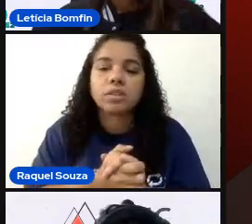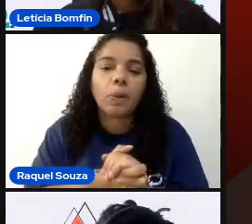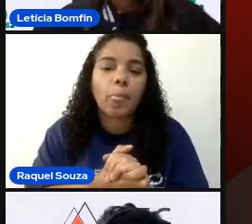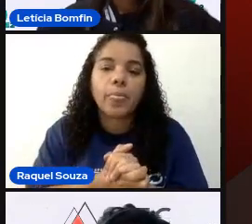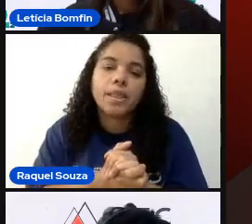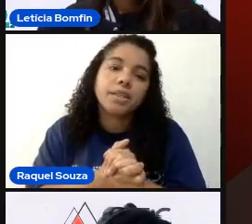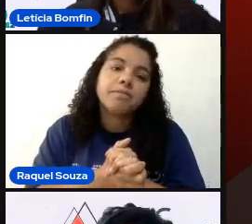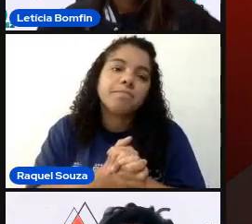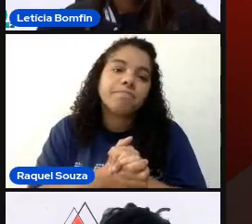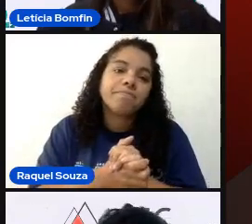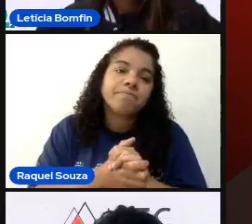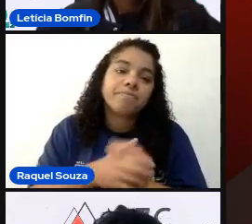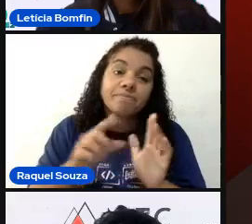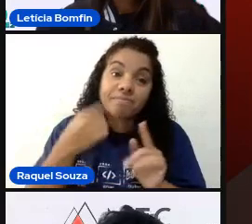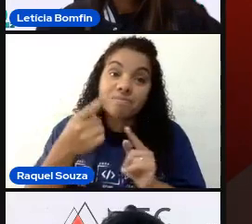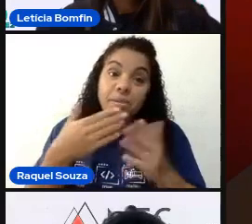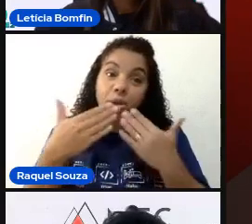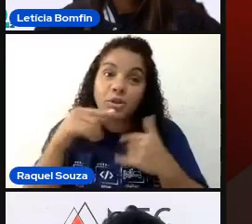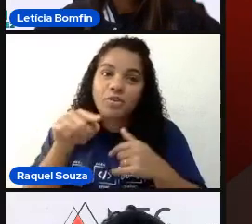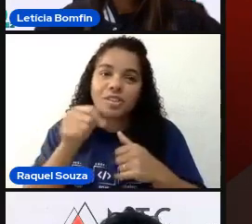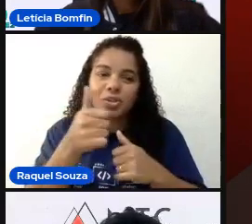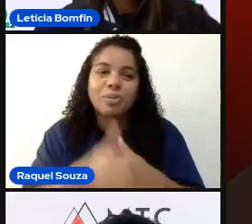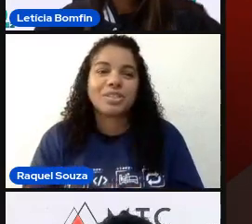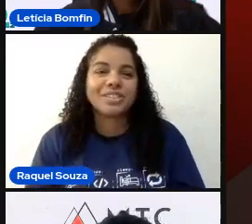E... Para depois a gente conversar sobre ele.